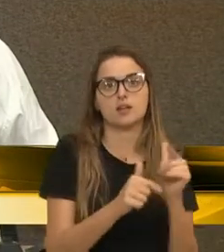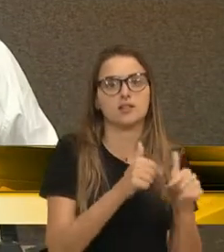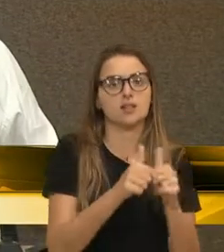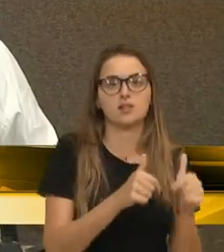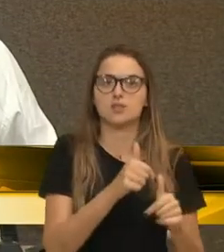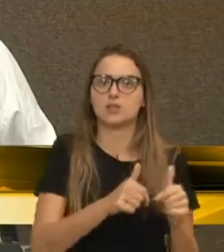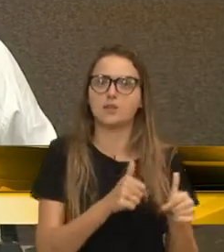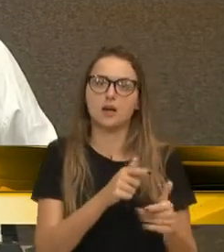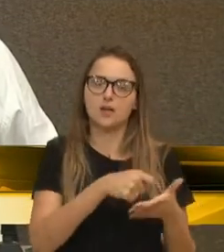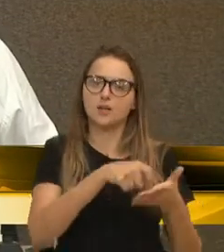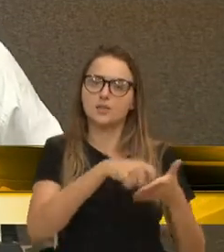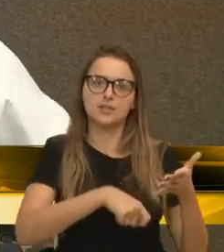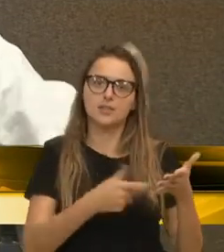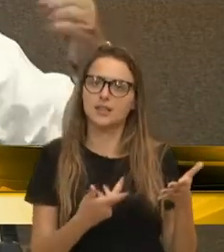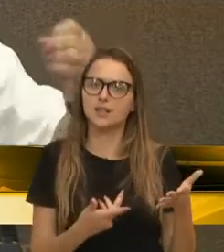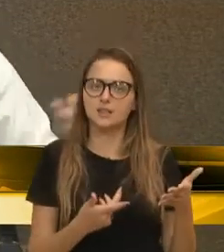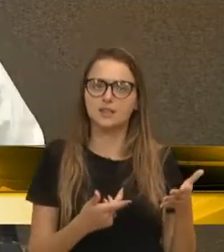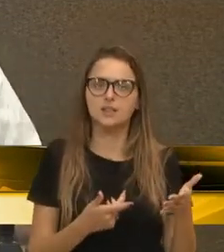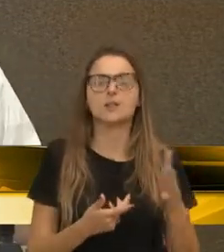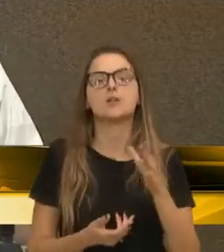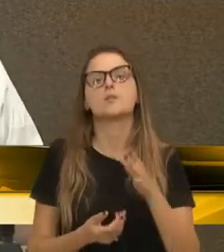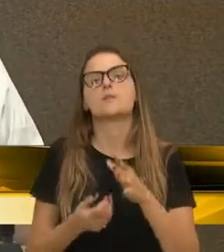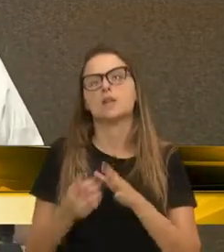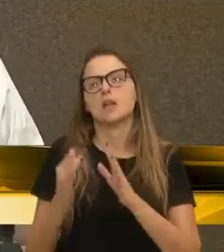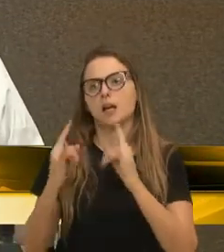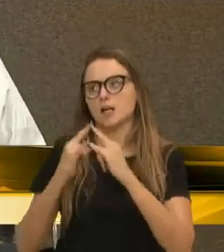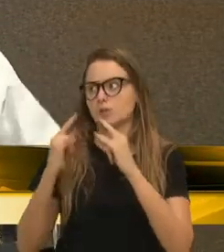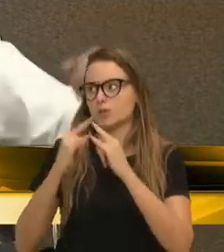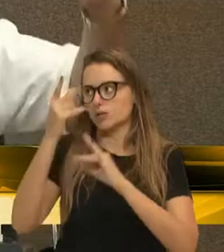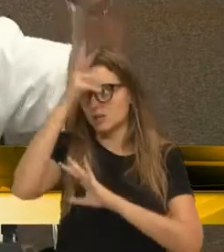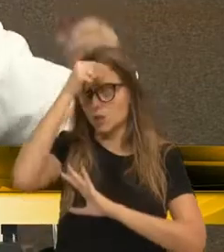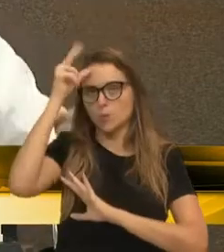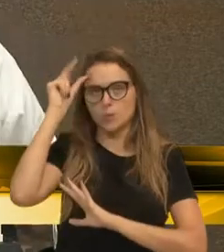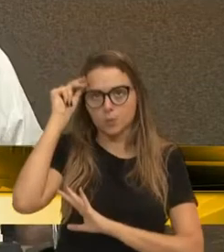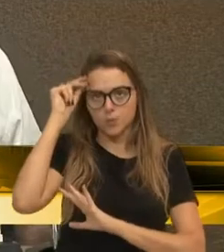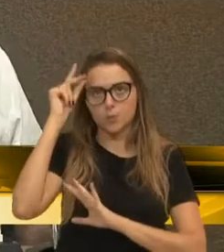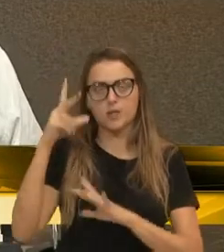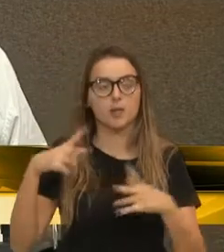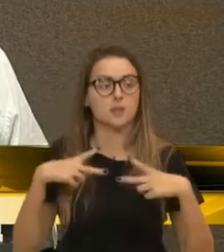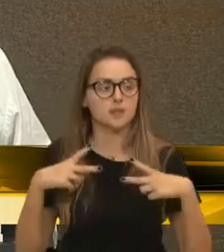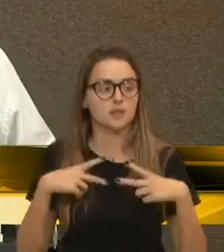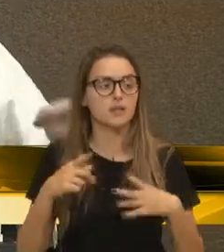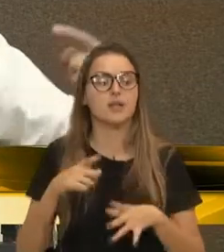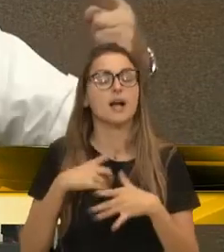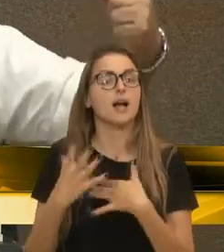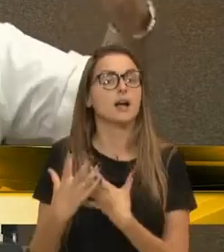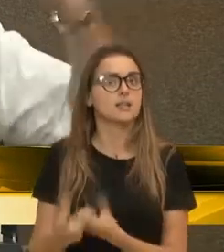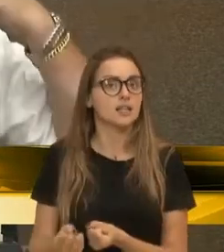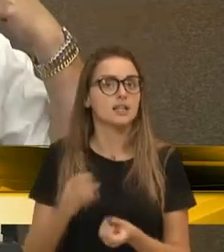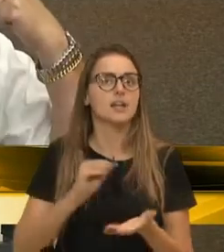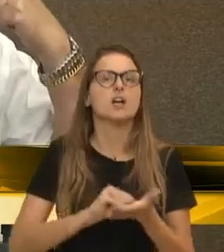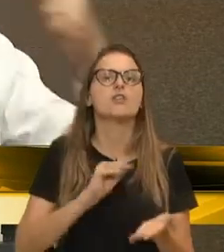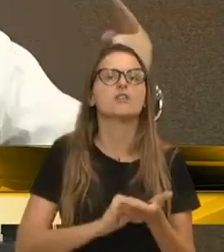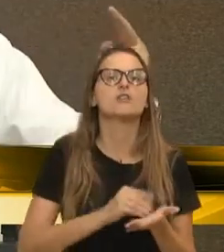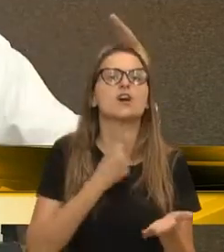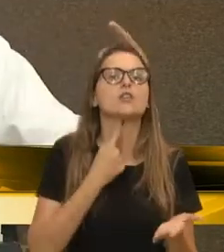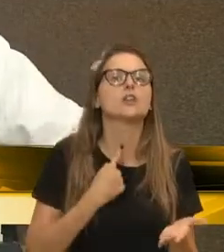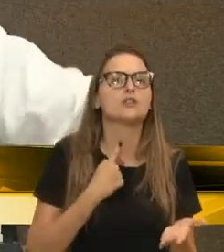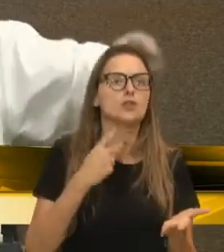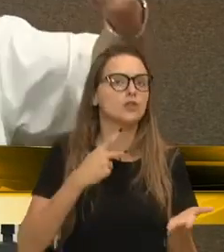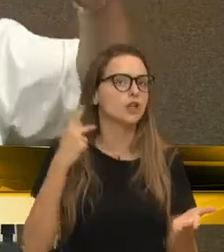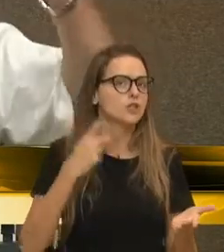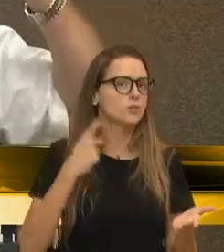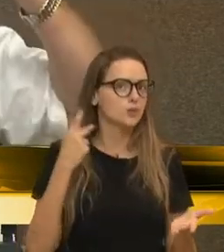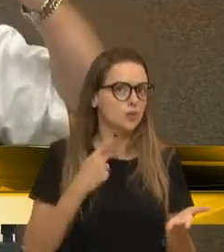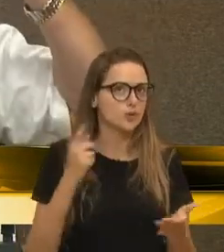seletista. Então, a fundação pública de direito privado permite isso. Falta é vontade política.